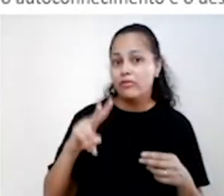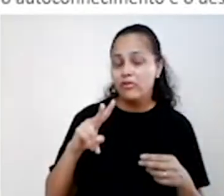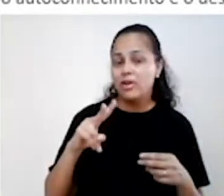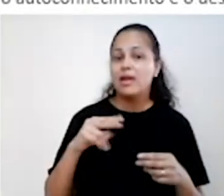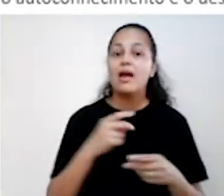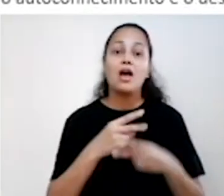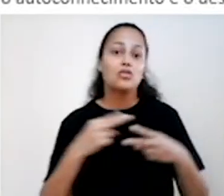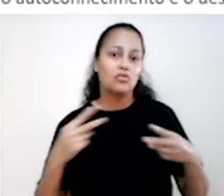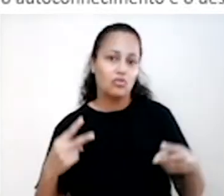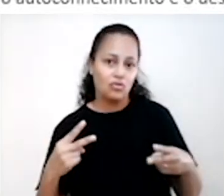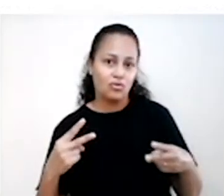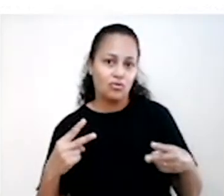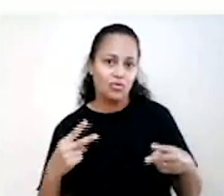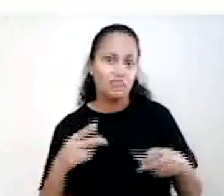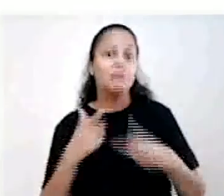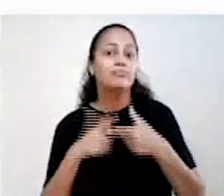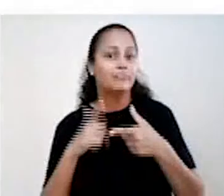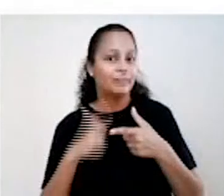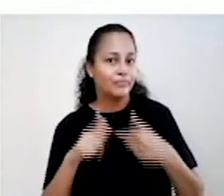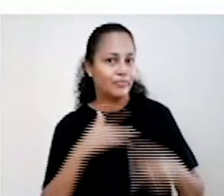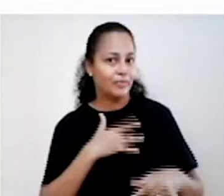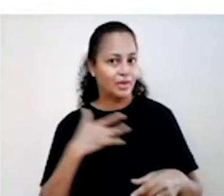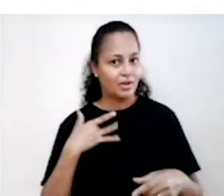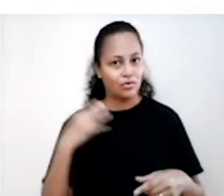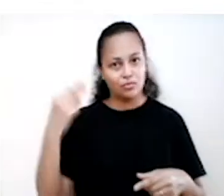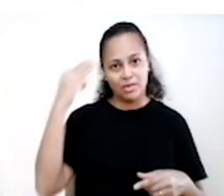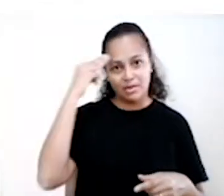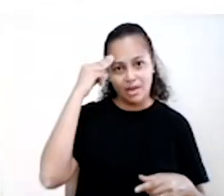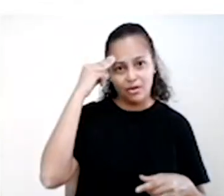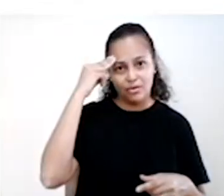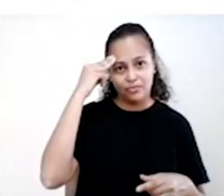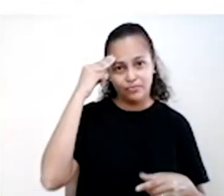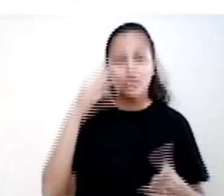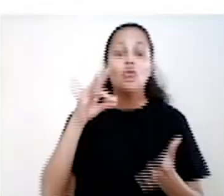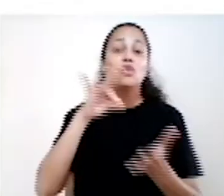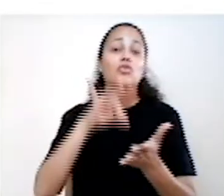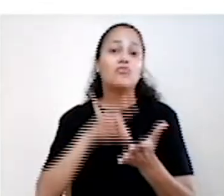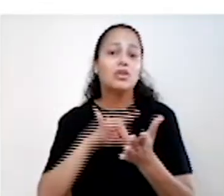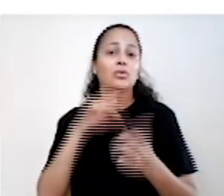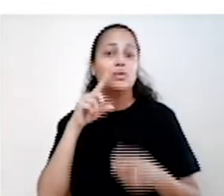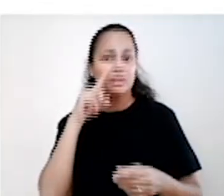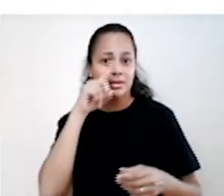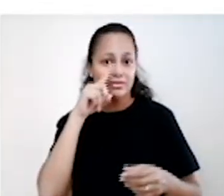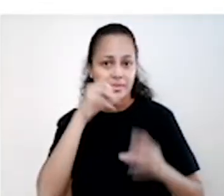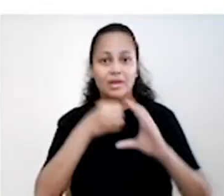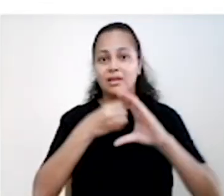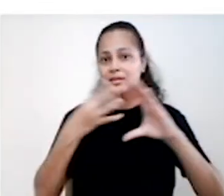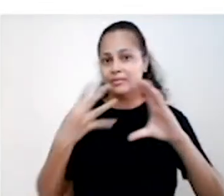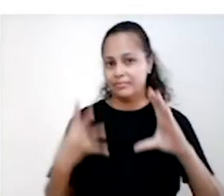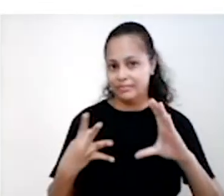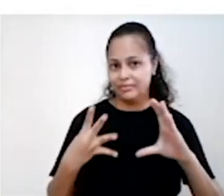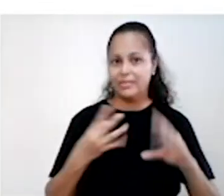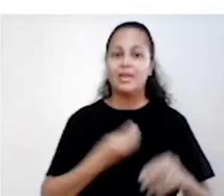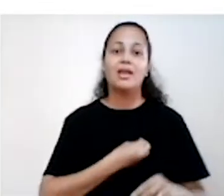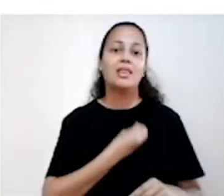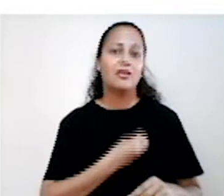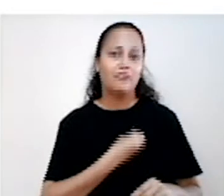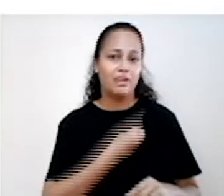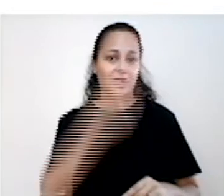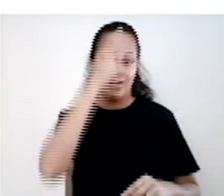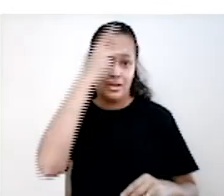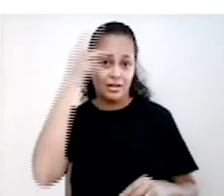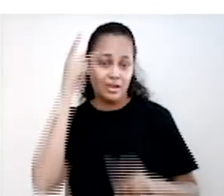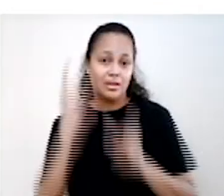sua saúde mental. Os fatores de risco são características que, se presentes na vida de uma pessoa,